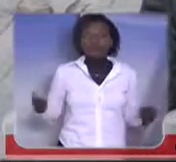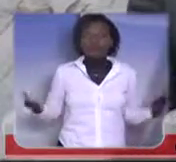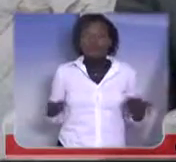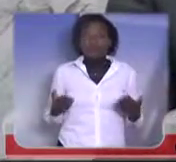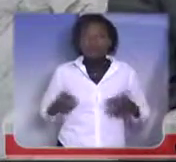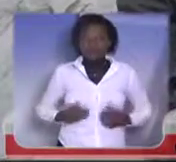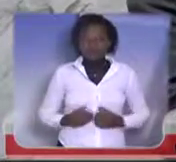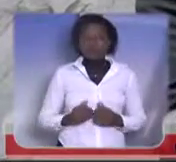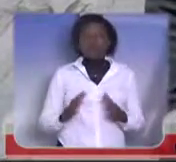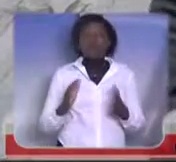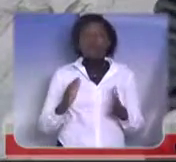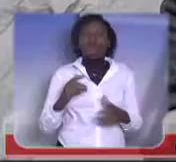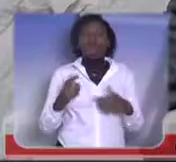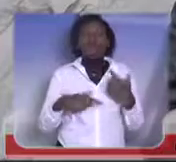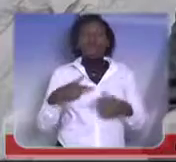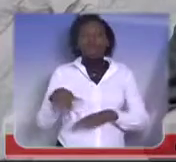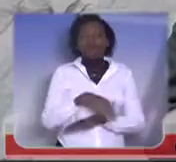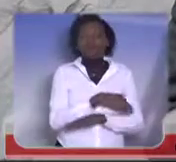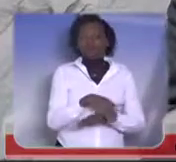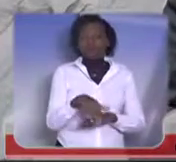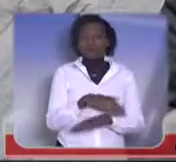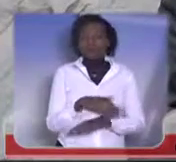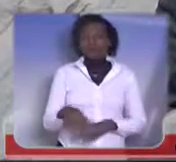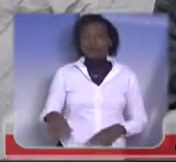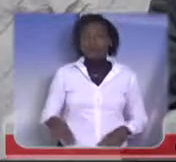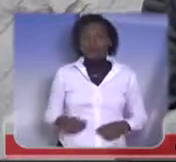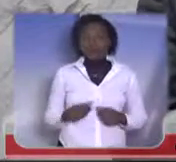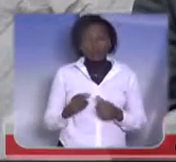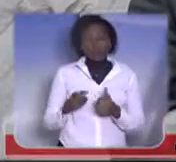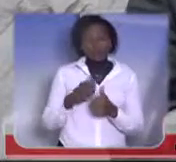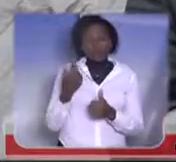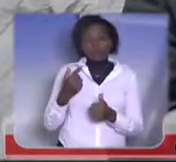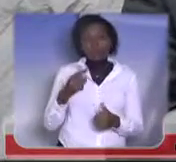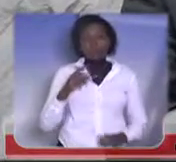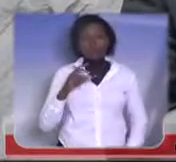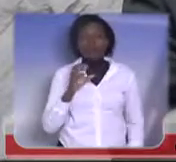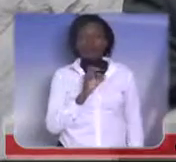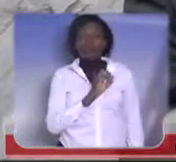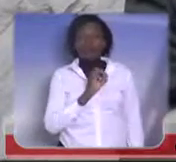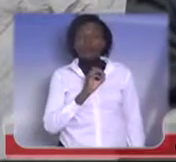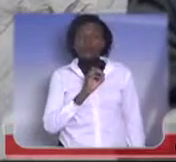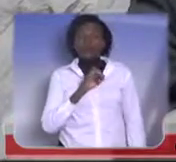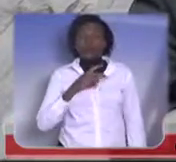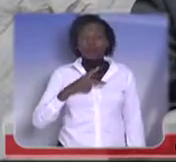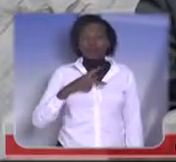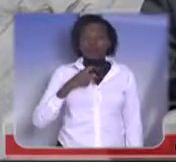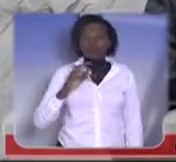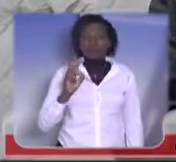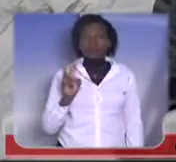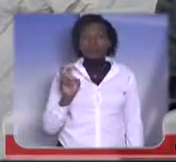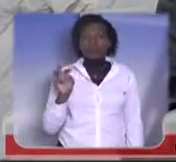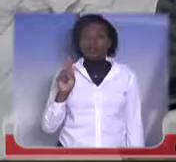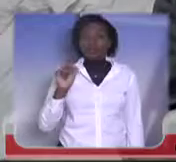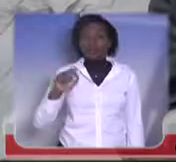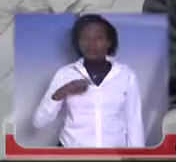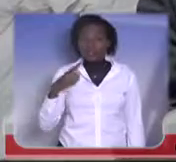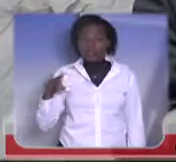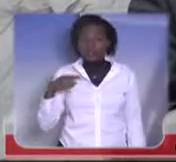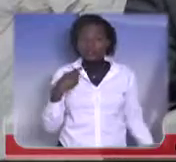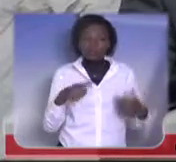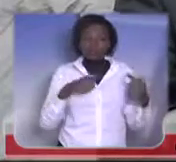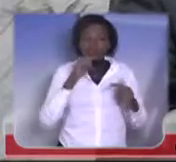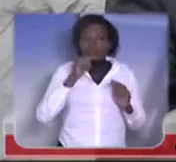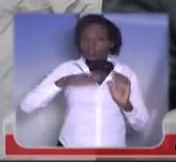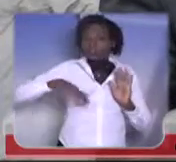hoje estarão nas ruas, primeiramente eles vão para a Operação Verão, onde atuarão no litoral de São Paulo até fevereiro, março do ano que vem, e depois,